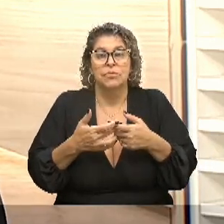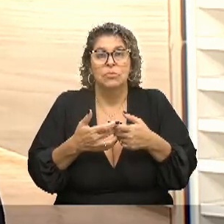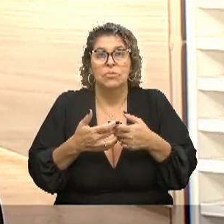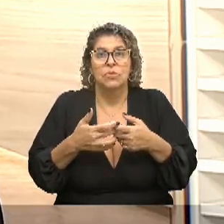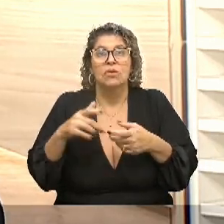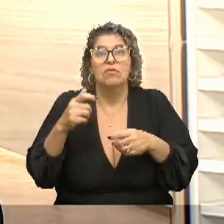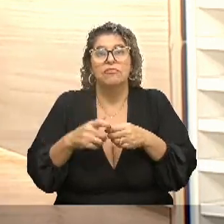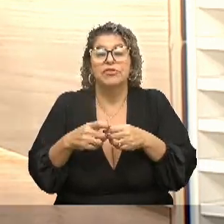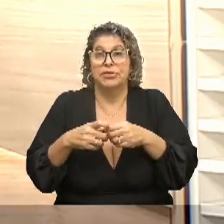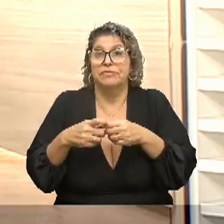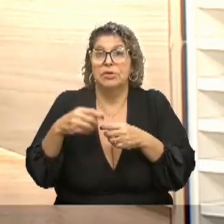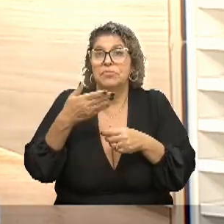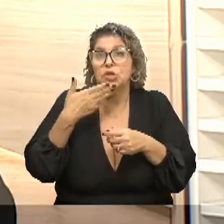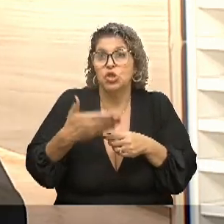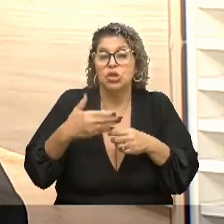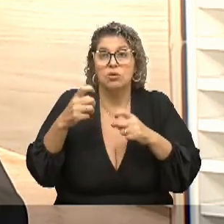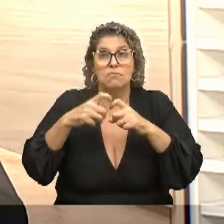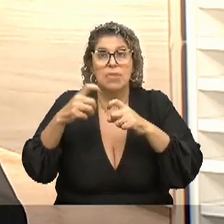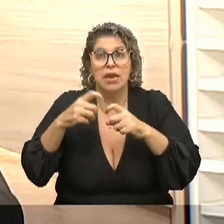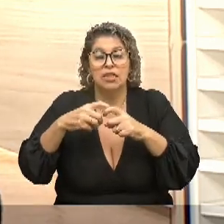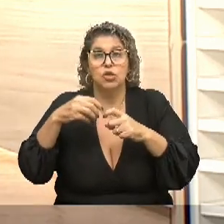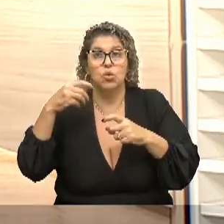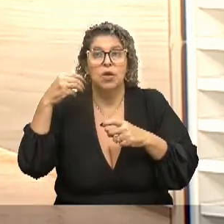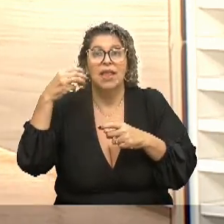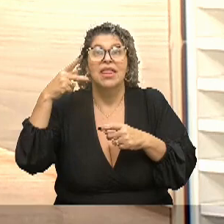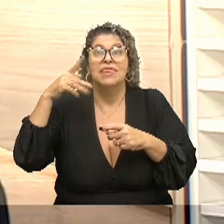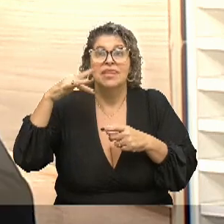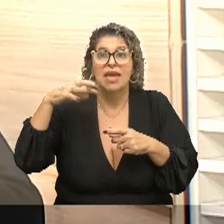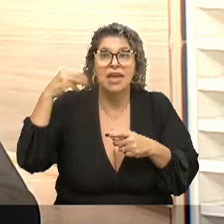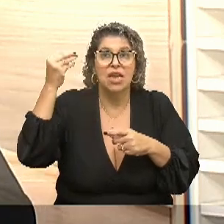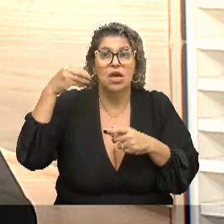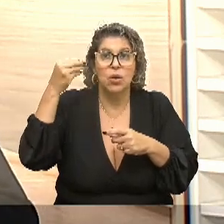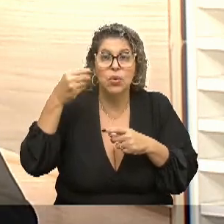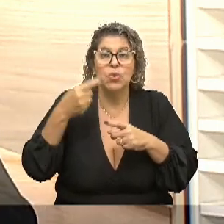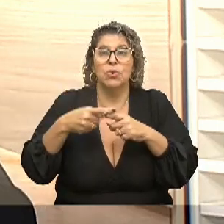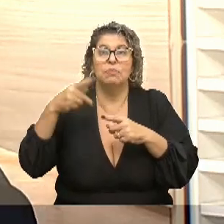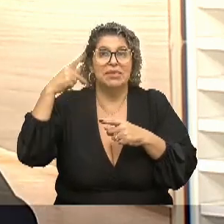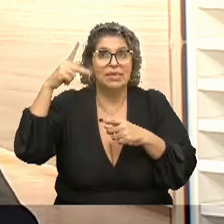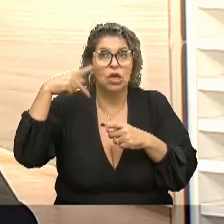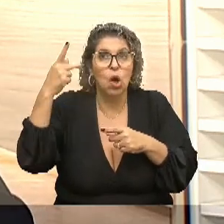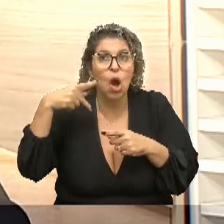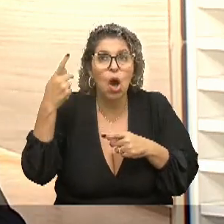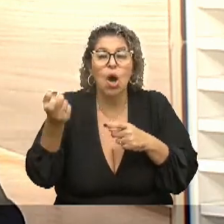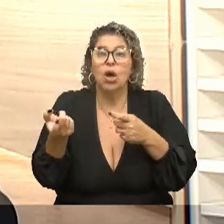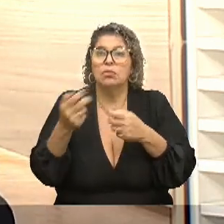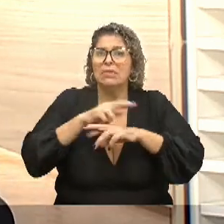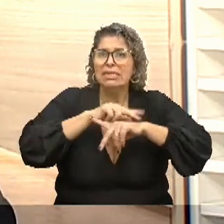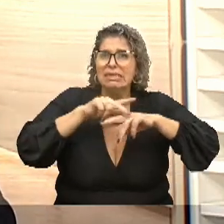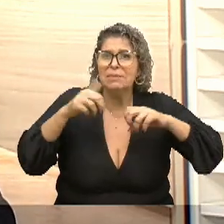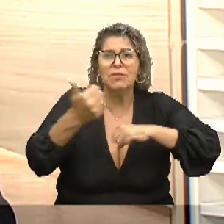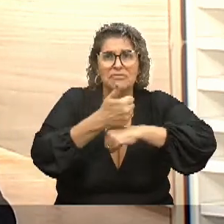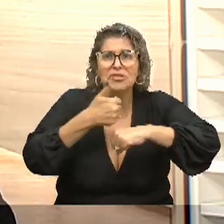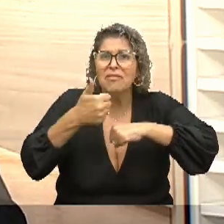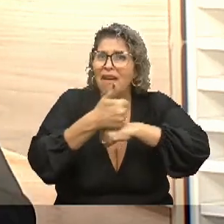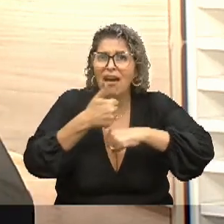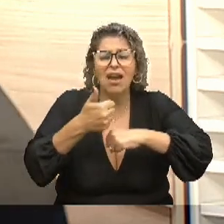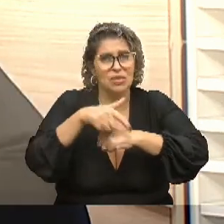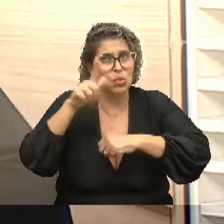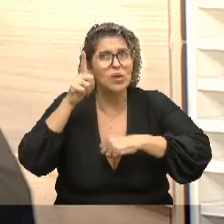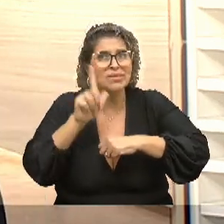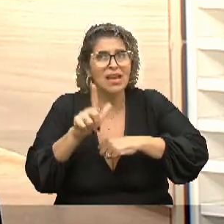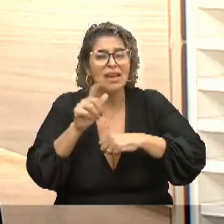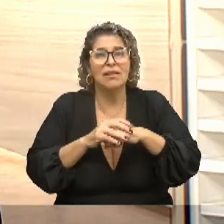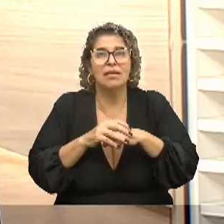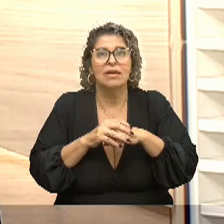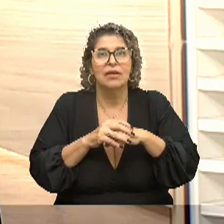um neuro, um psiquiatra, o teu plano cobre um psicólogo ou alguma coisa. E quando você não tem, até você